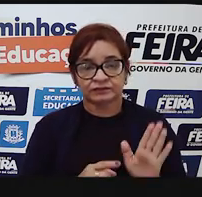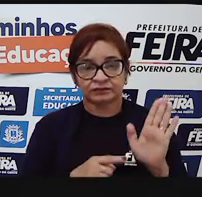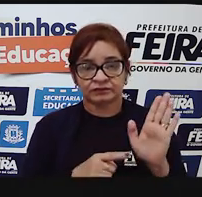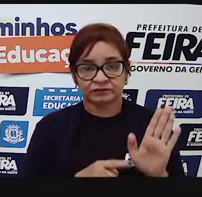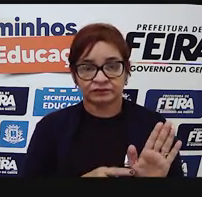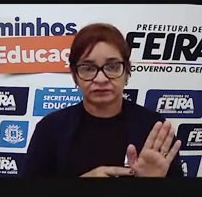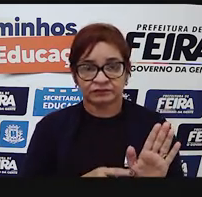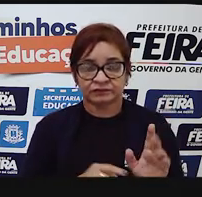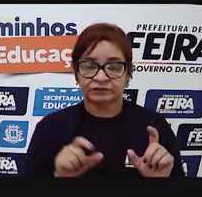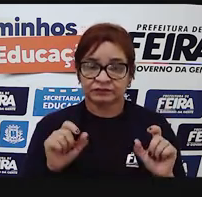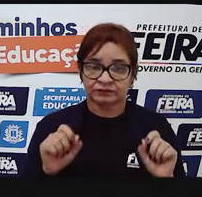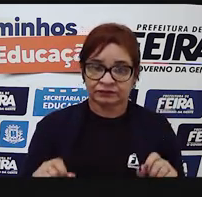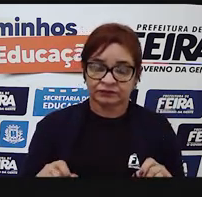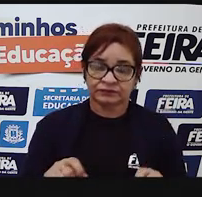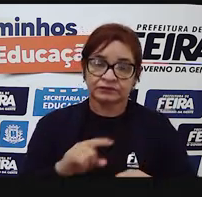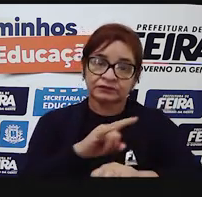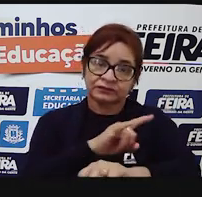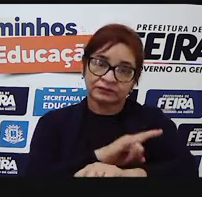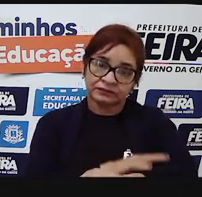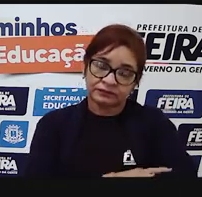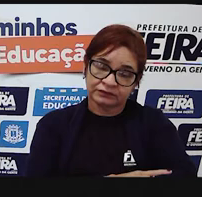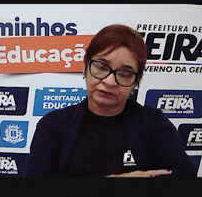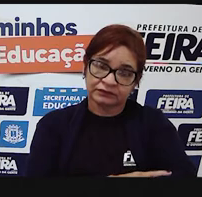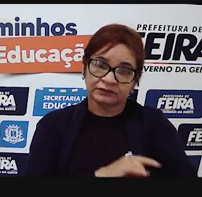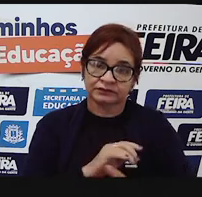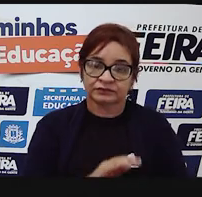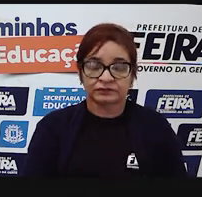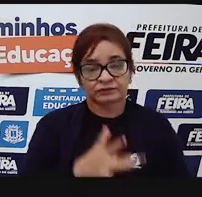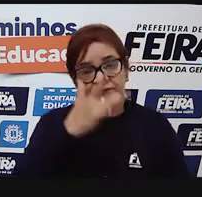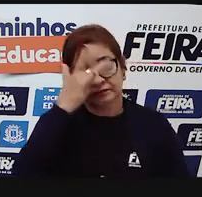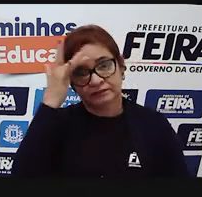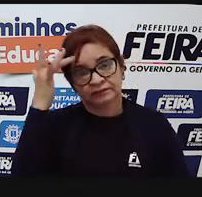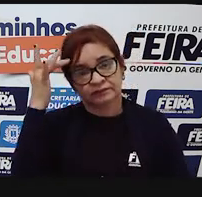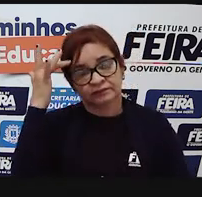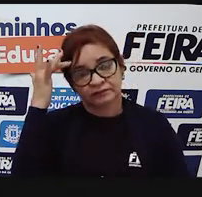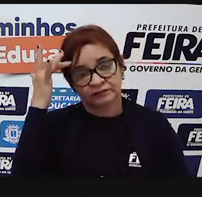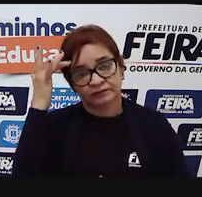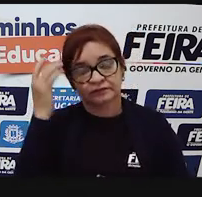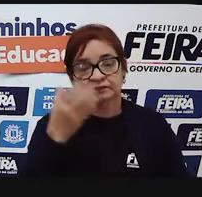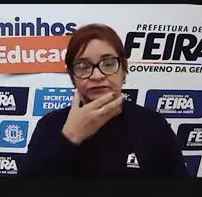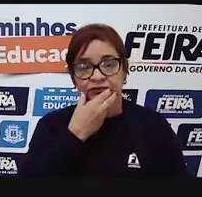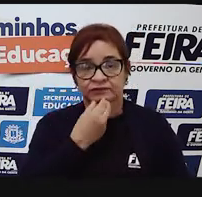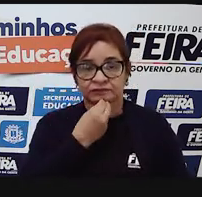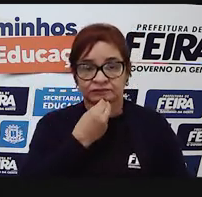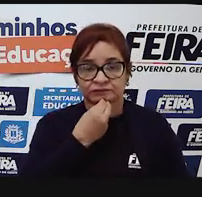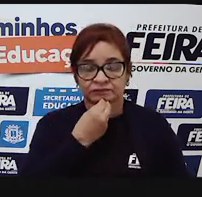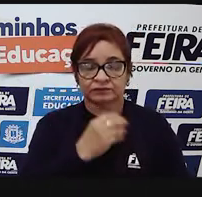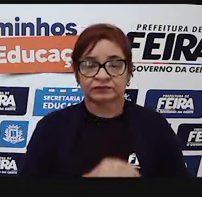que aquele banheiro é para ser utilizado por pessoas do sexo masculino.